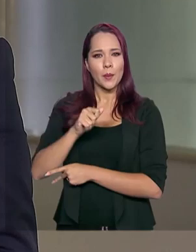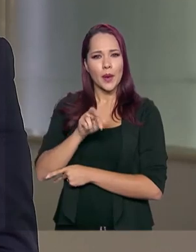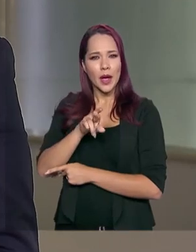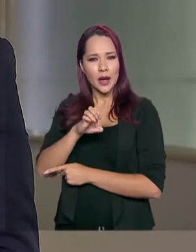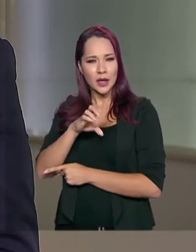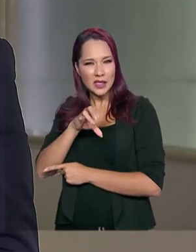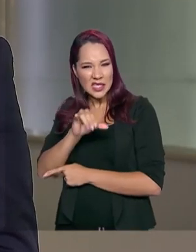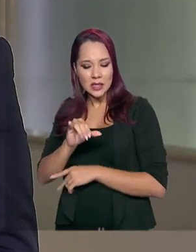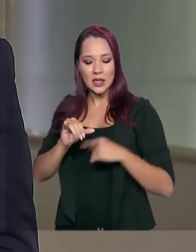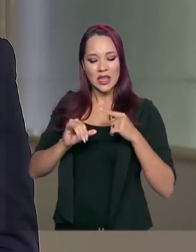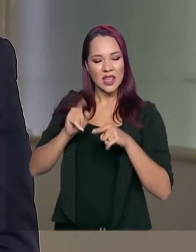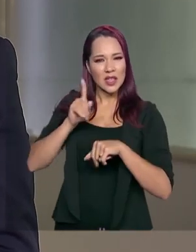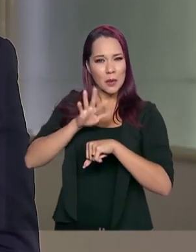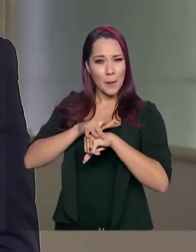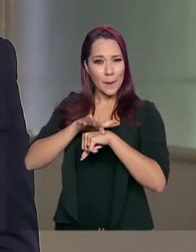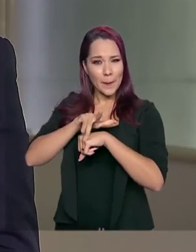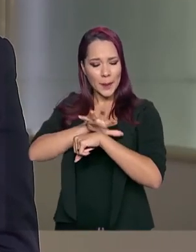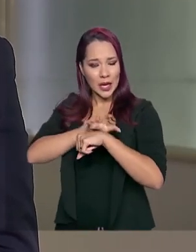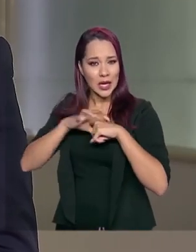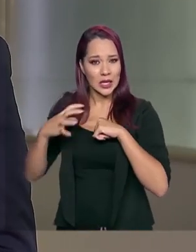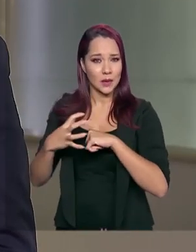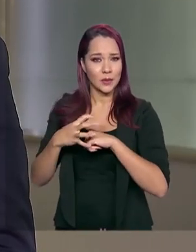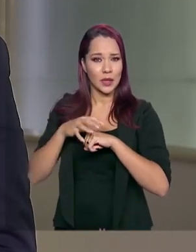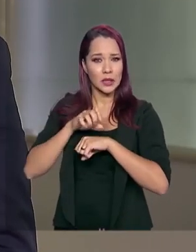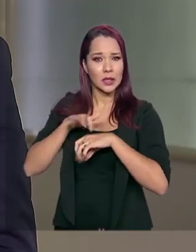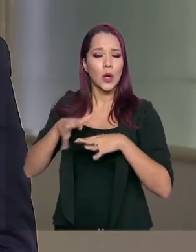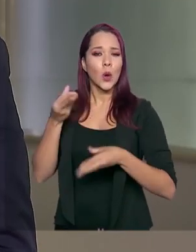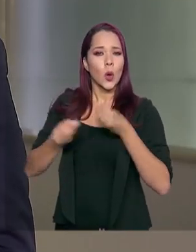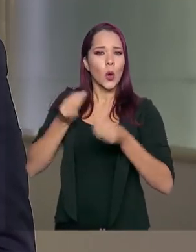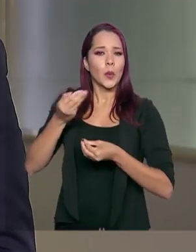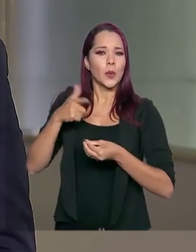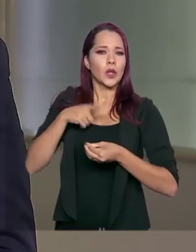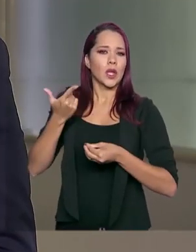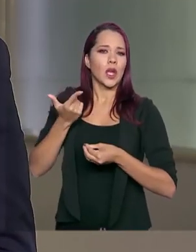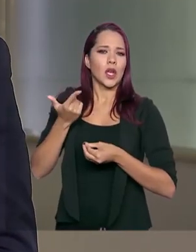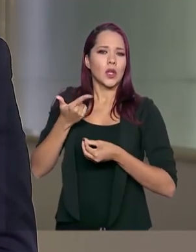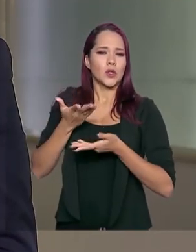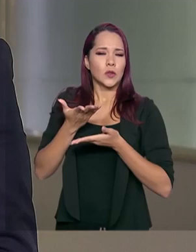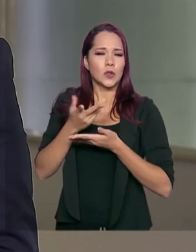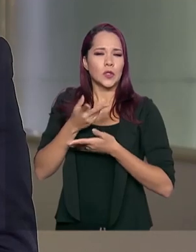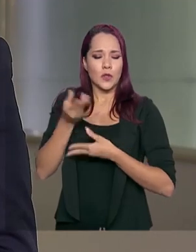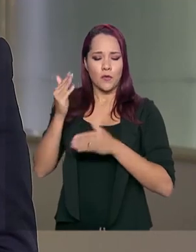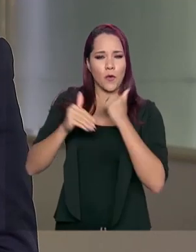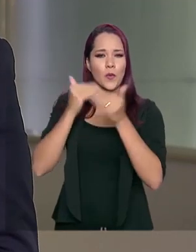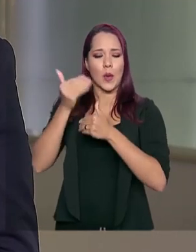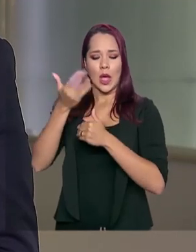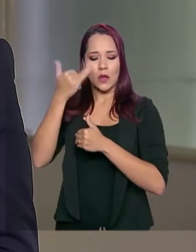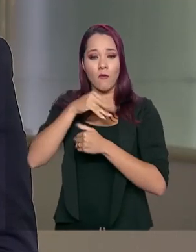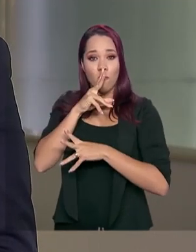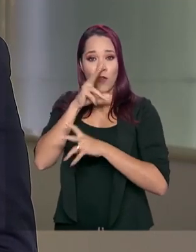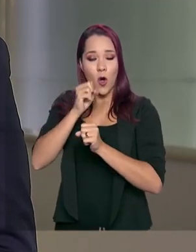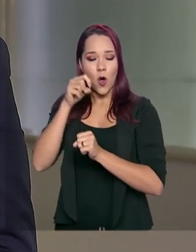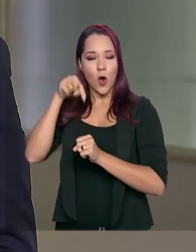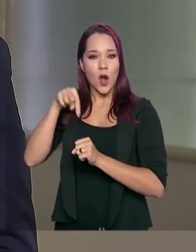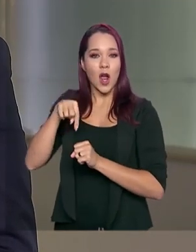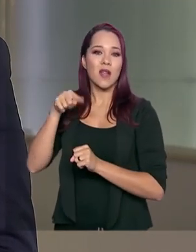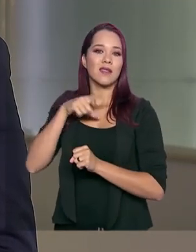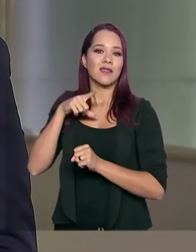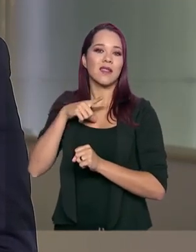que durante a pandemia, por ter o étnodesenvolvimento muito forte dentro deles, eles estão passando